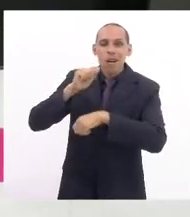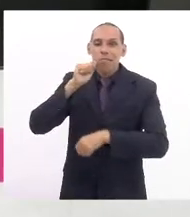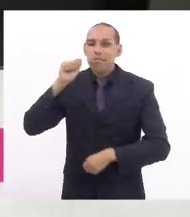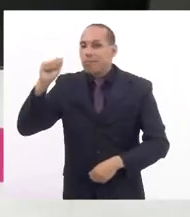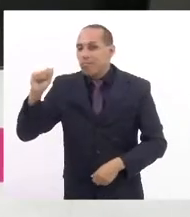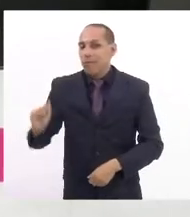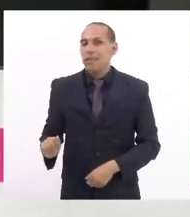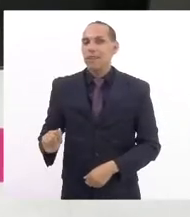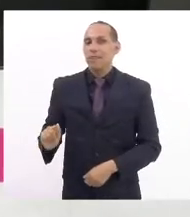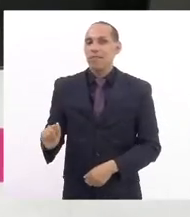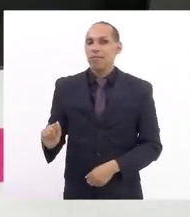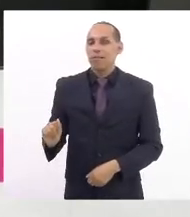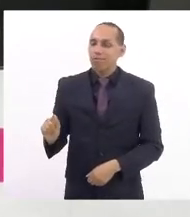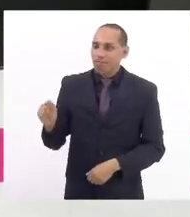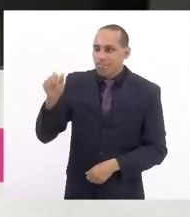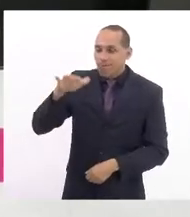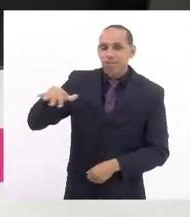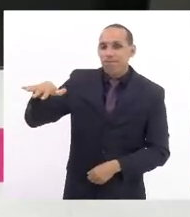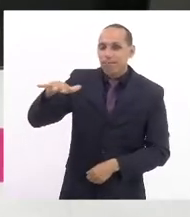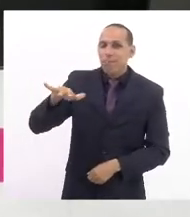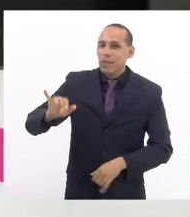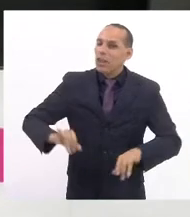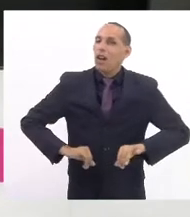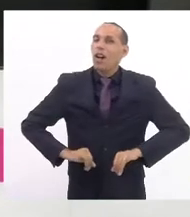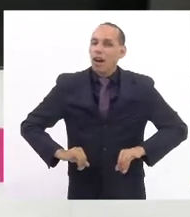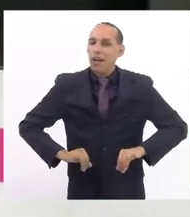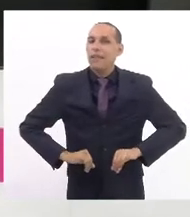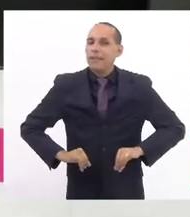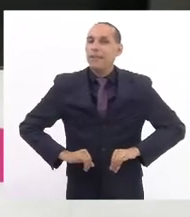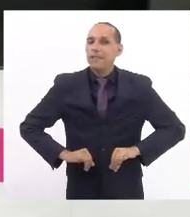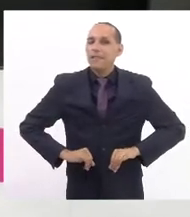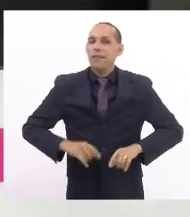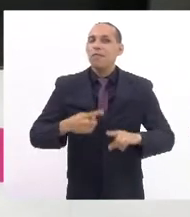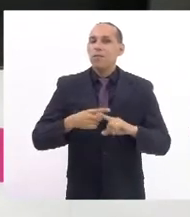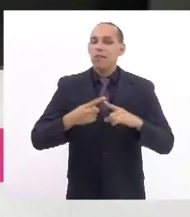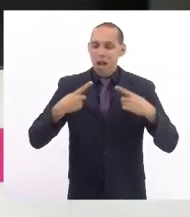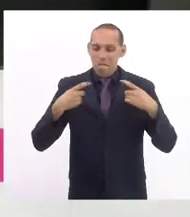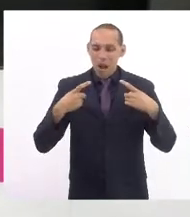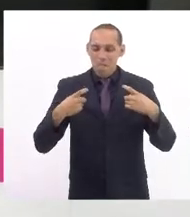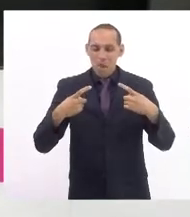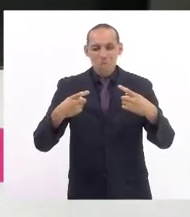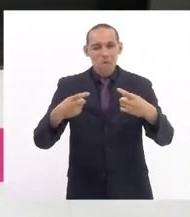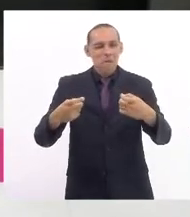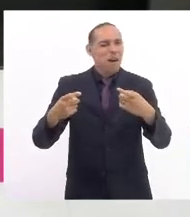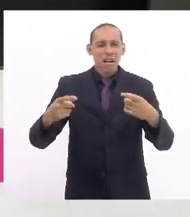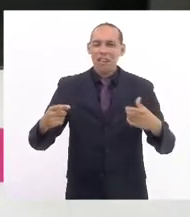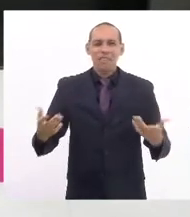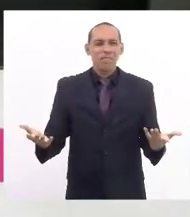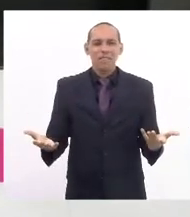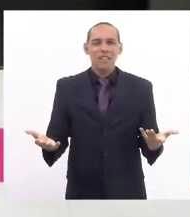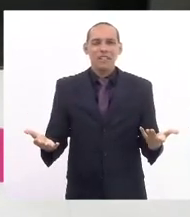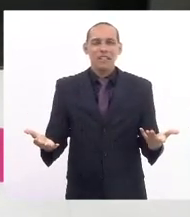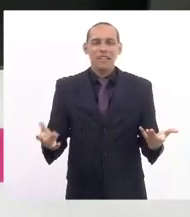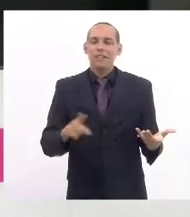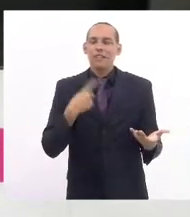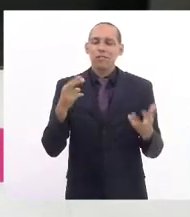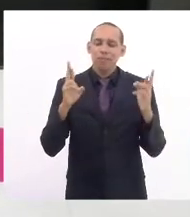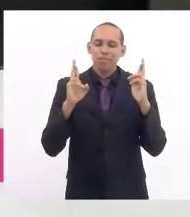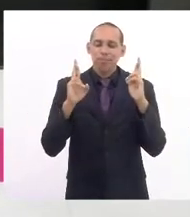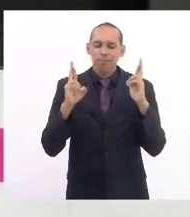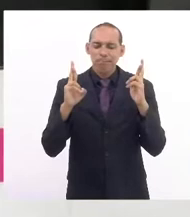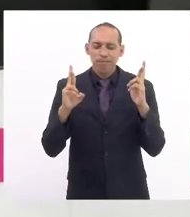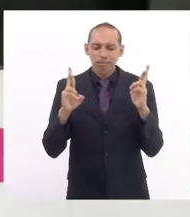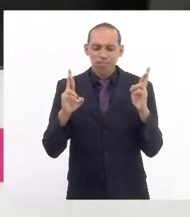sofrendo os danos dessa guerra insana, que a gente torce que logo